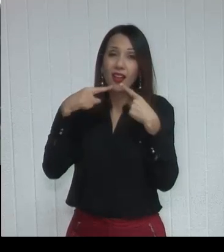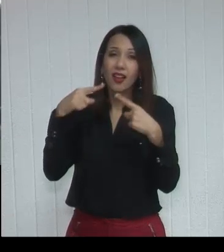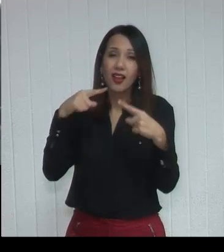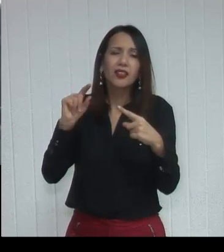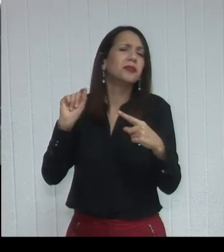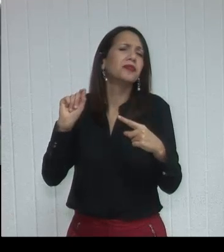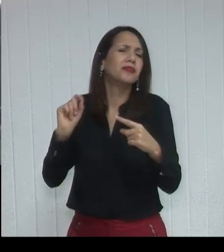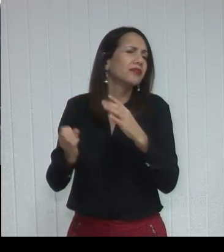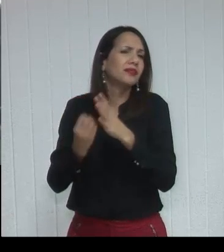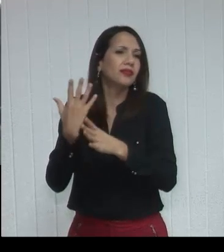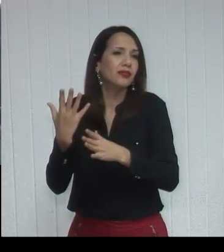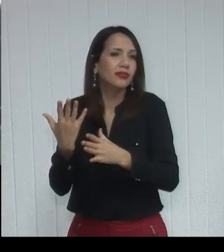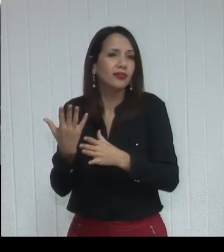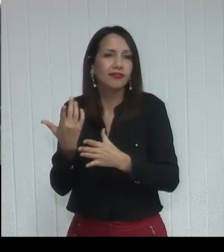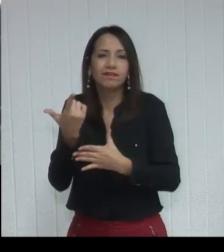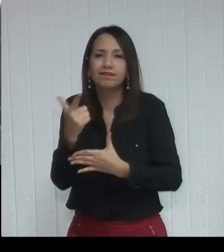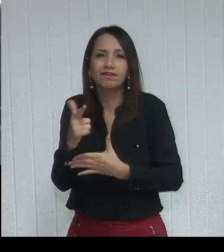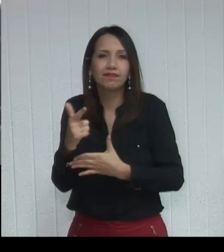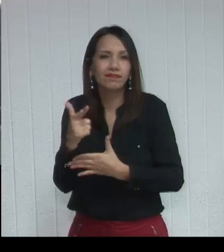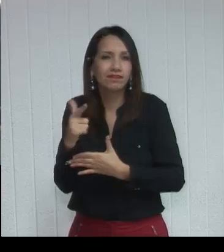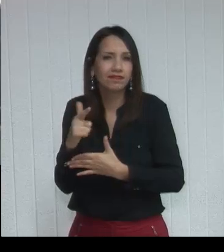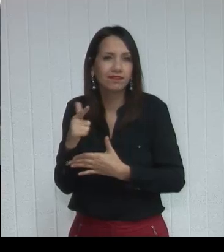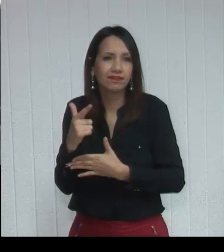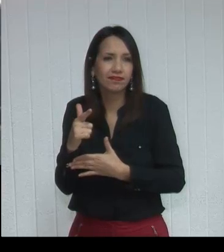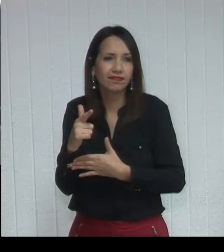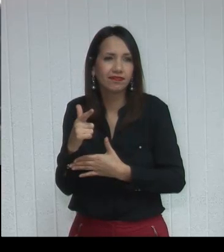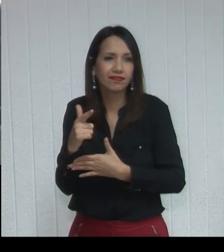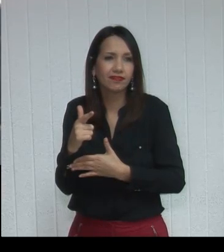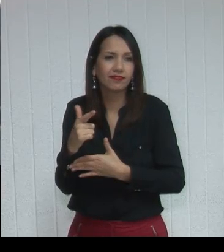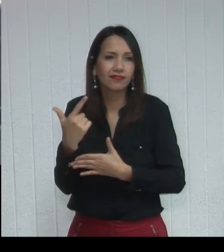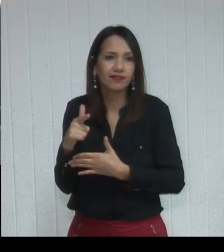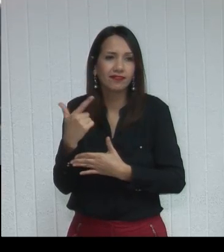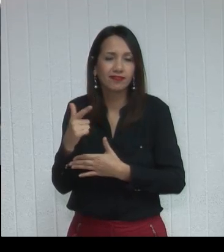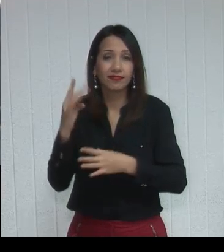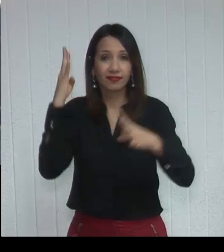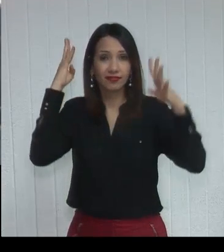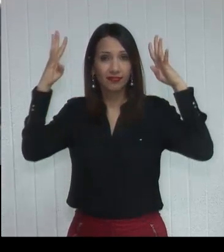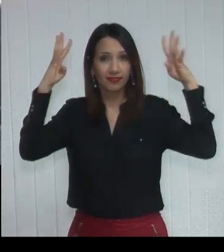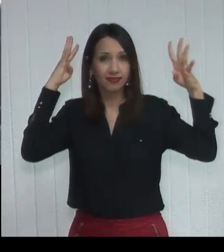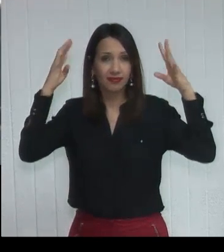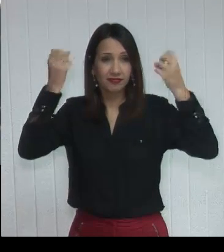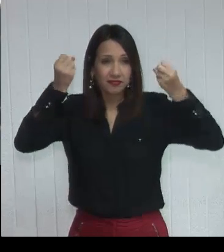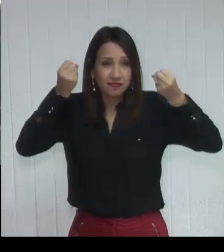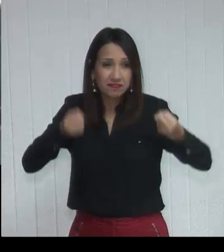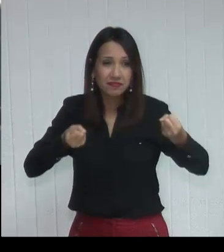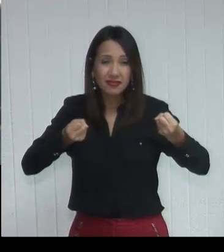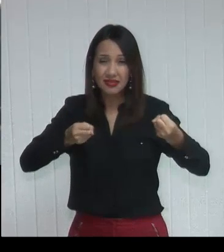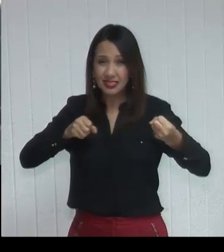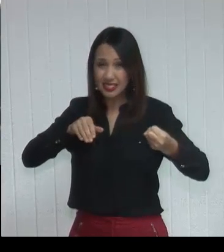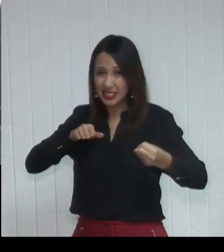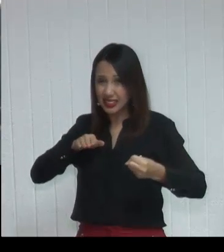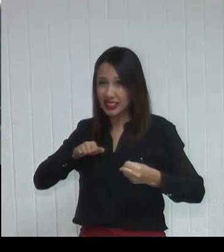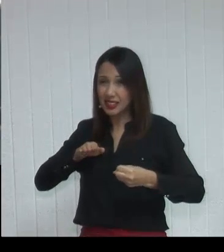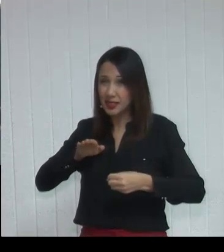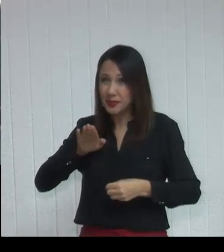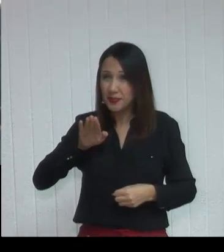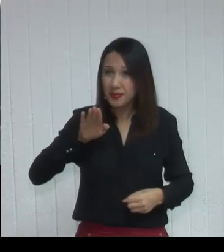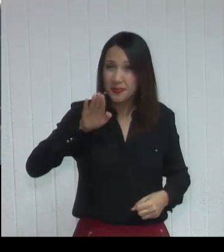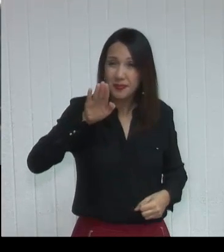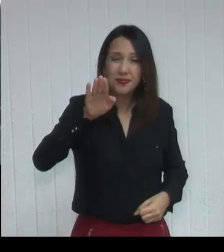acontece. Como não tem o caminhão, carro pesado, não tem força para subir a ladeira,